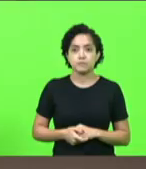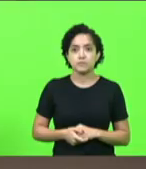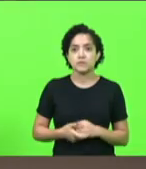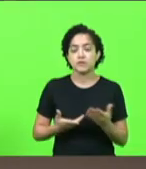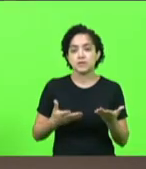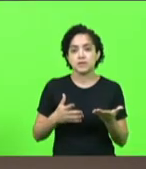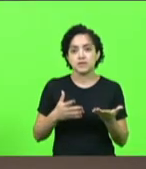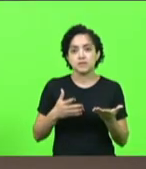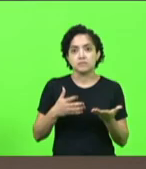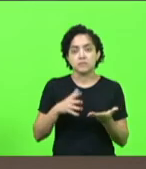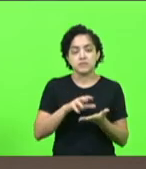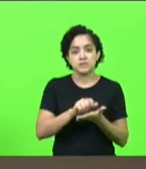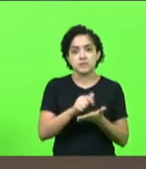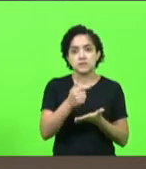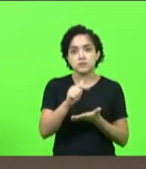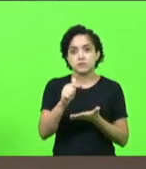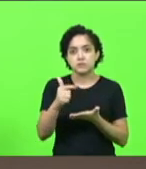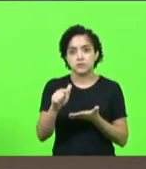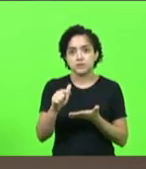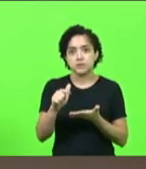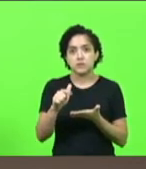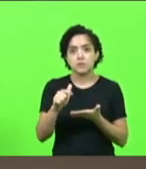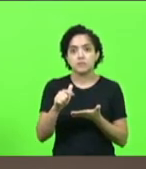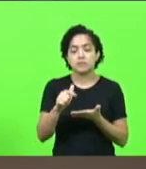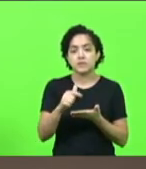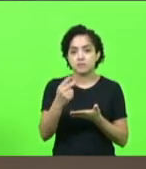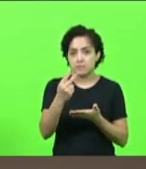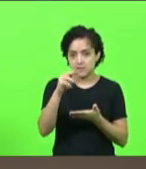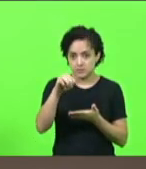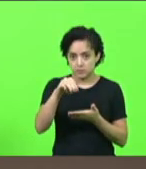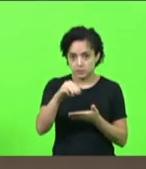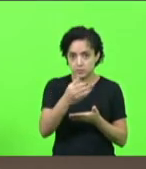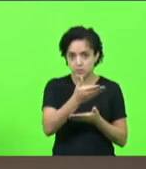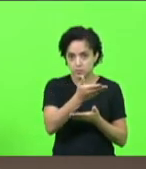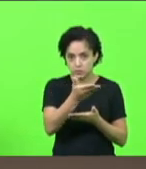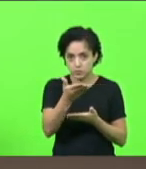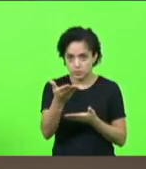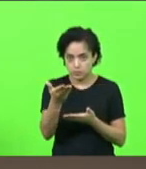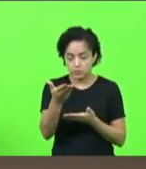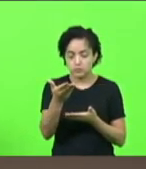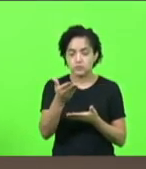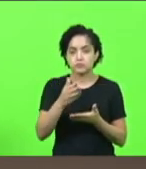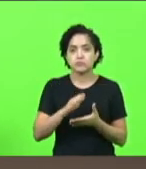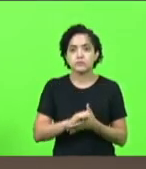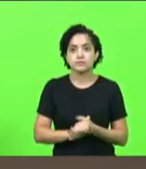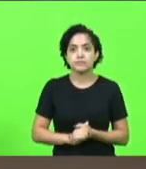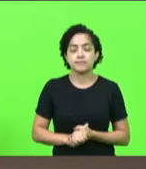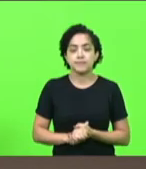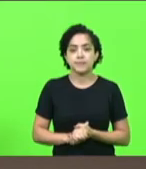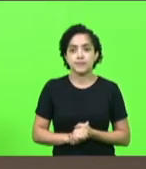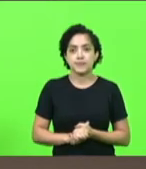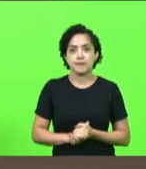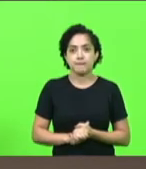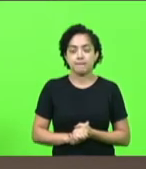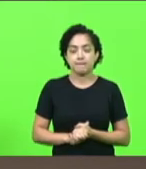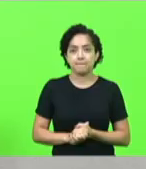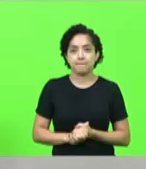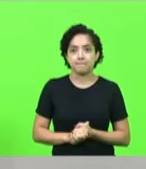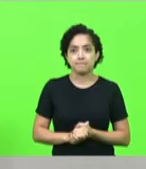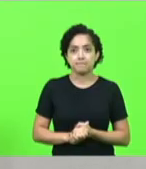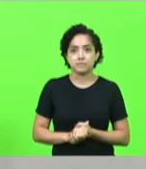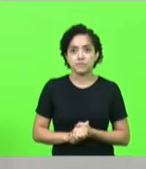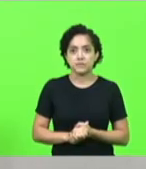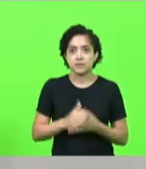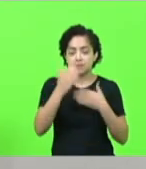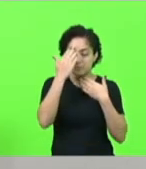mais deputados inscritos eu dou mais dois minutos para que o nosso presidente do conselho do CIE possa fazer o seu encerramento Muito